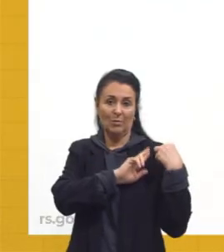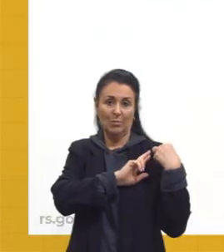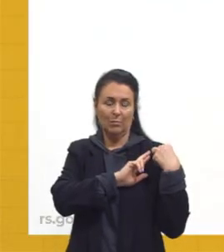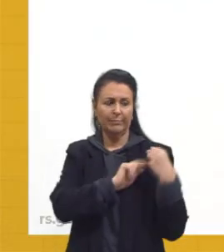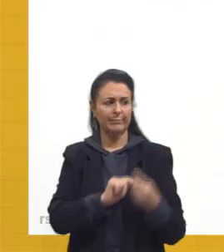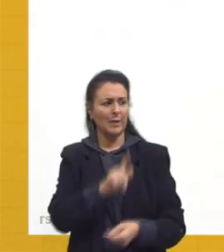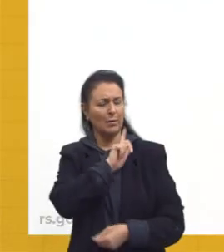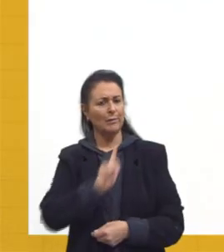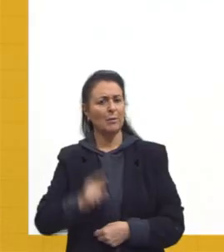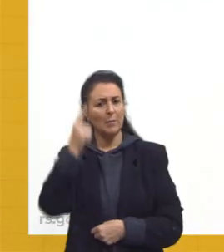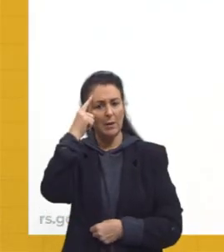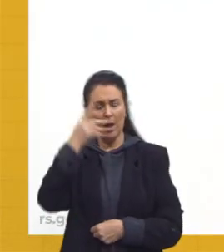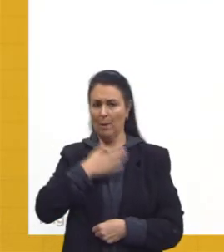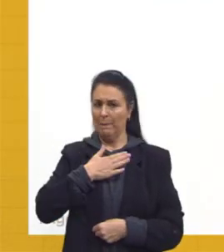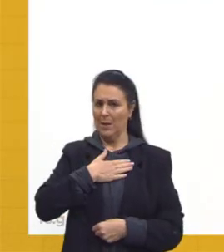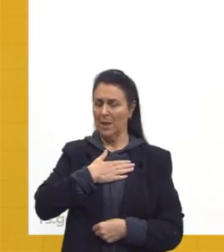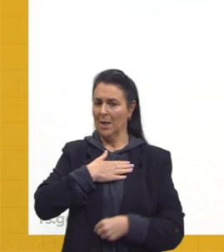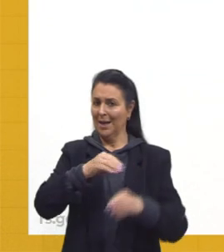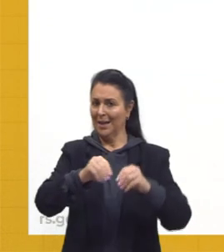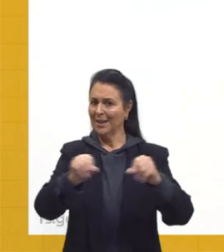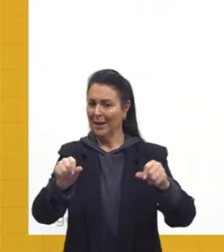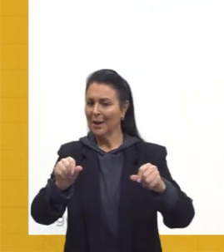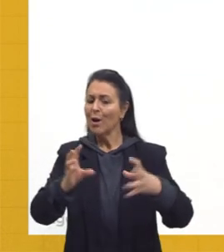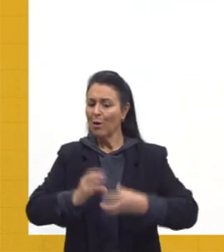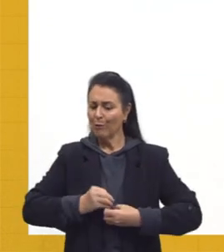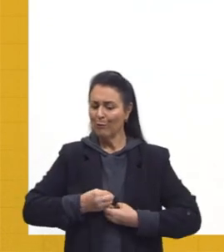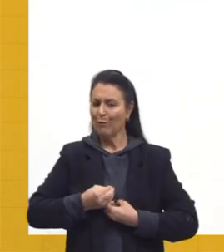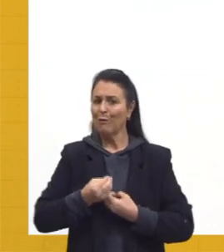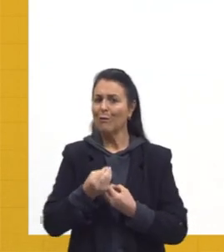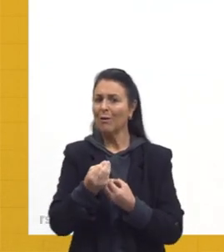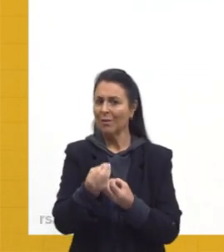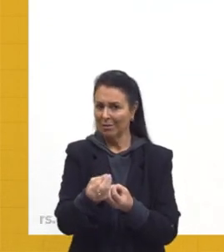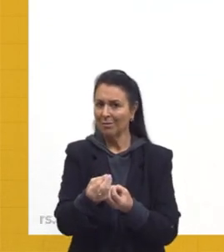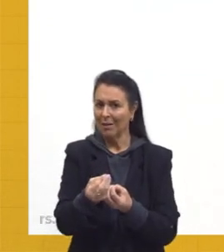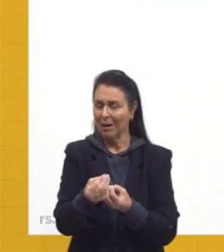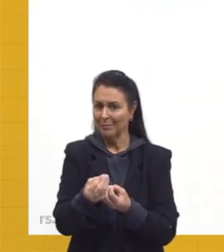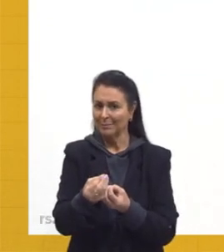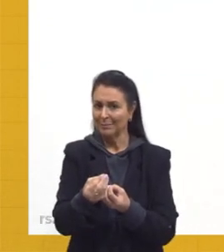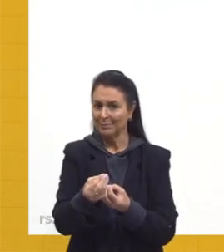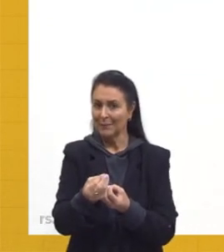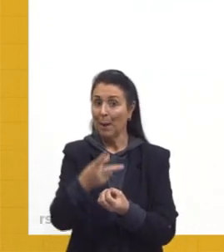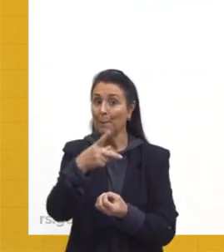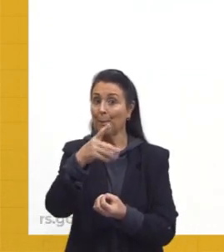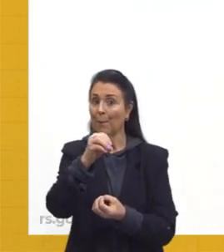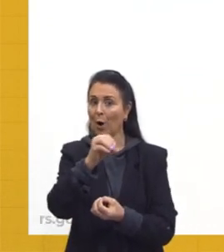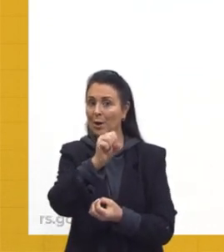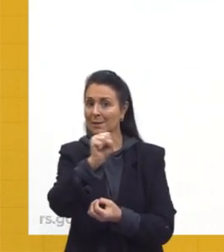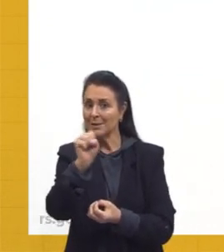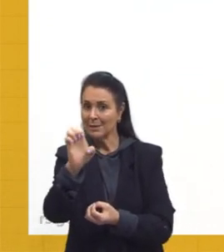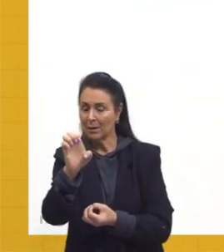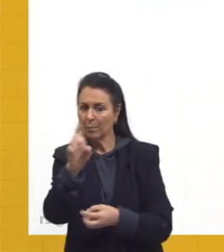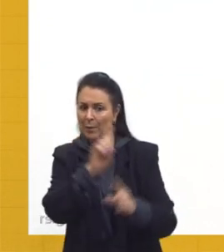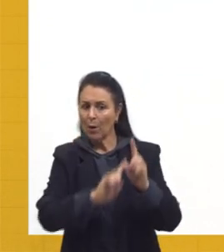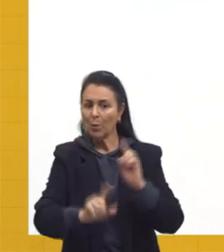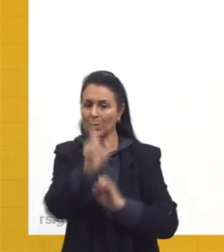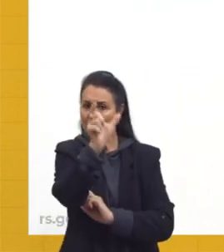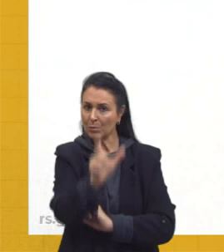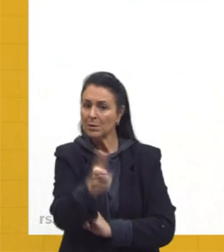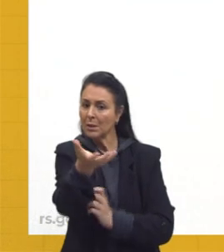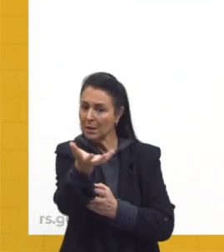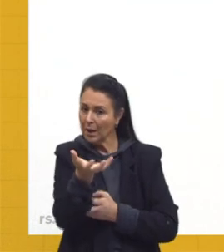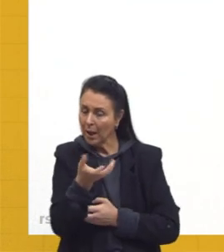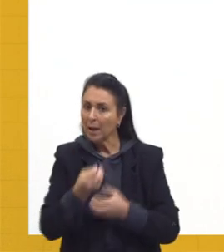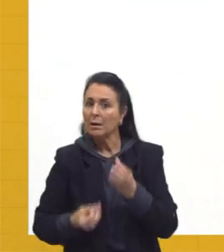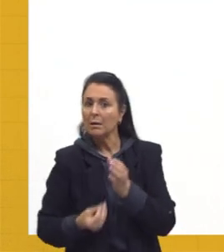não, essas terras é nossas, então vamos dar a posse para essas pessoas que querem produzir.